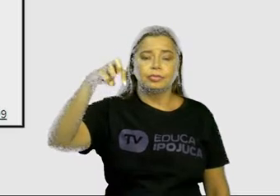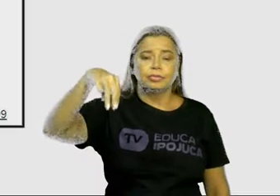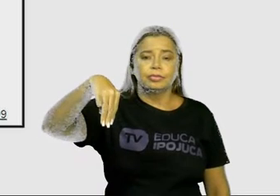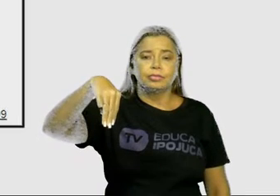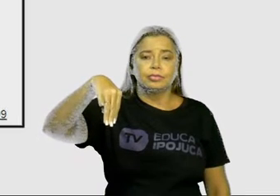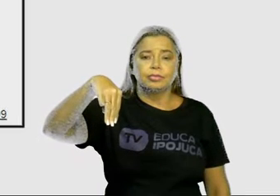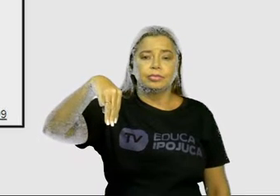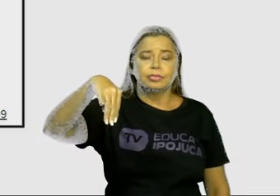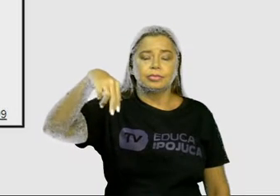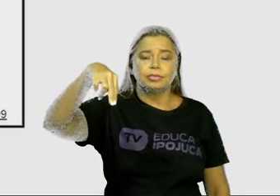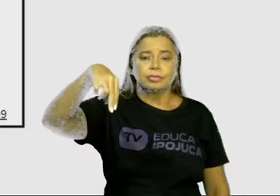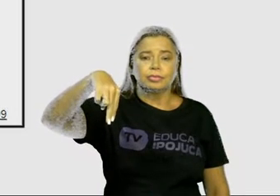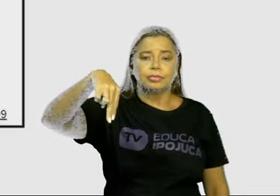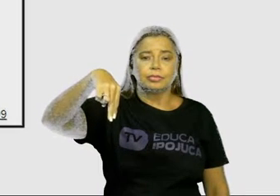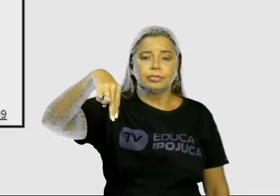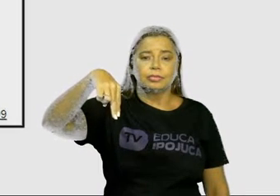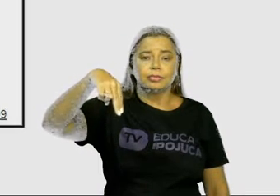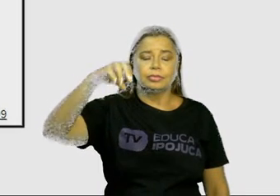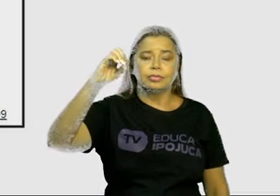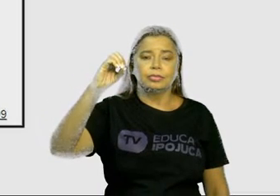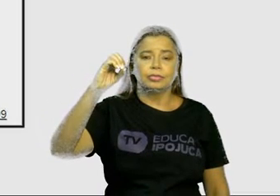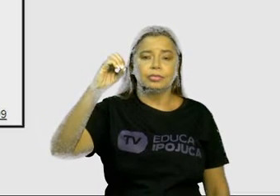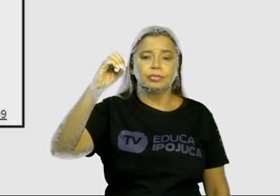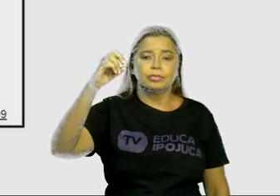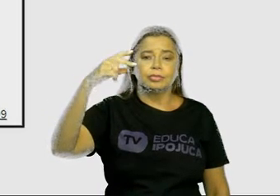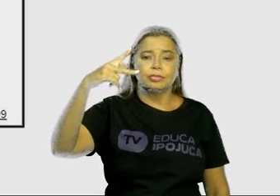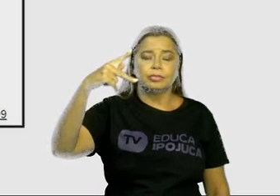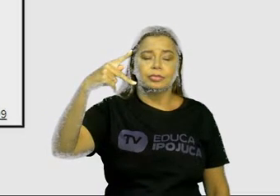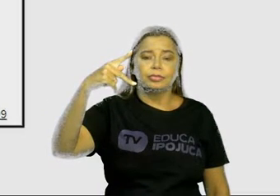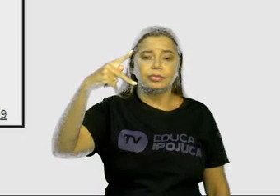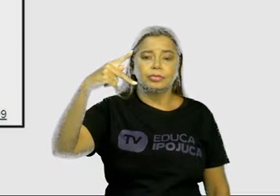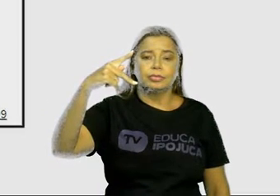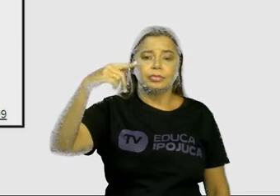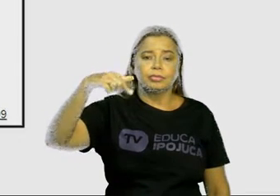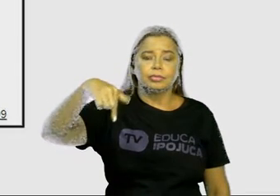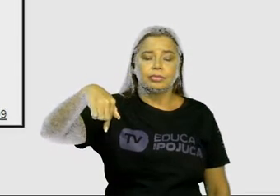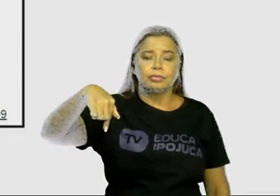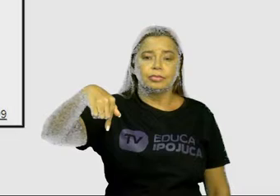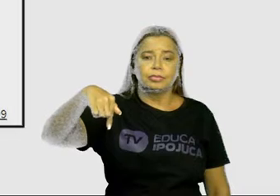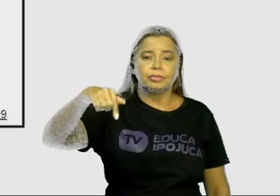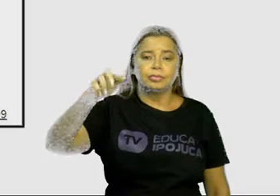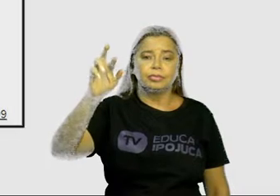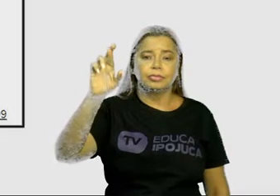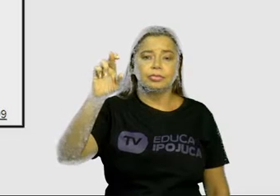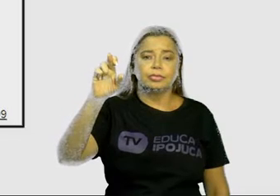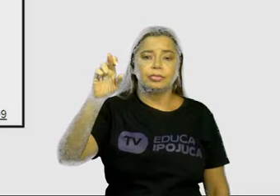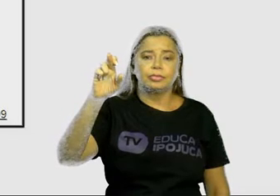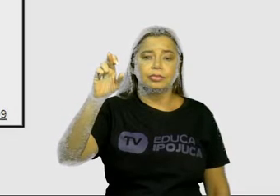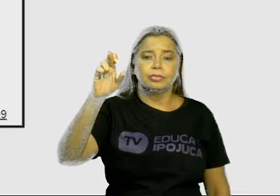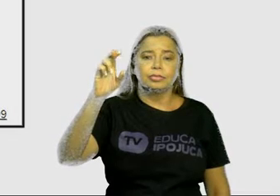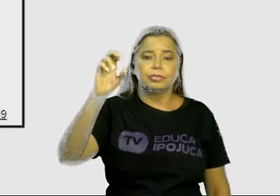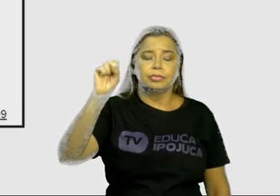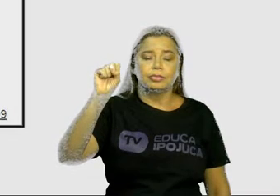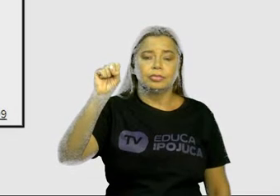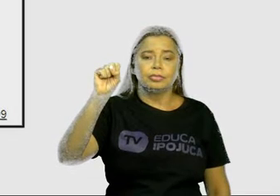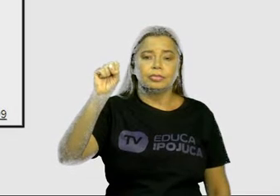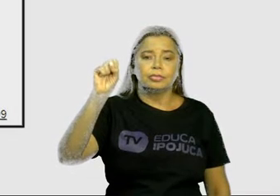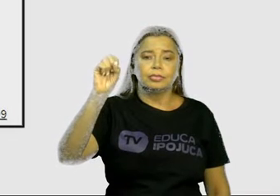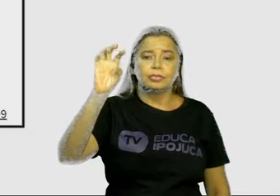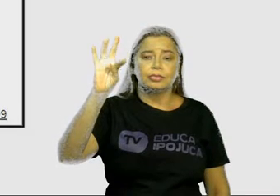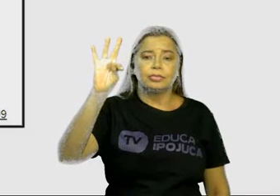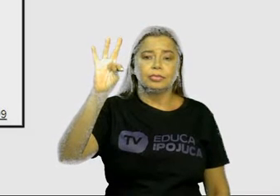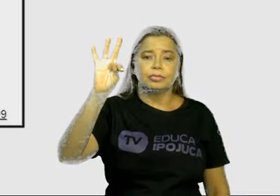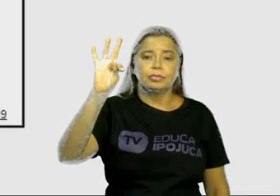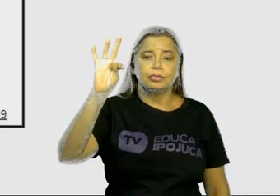M, N, O, P, Q, R, S,